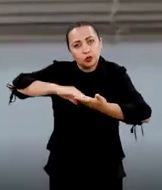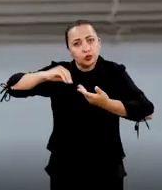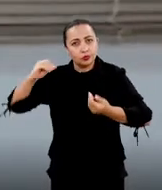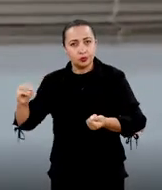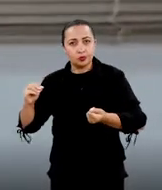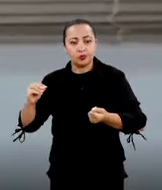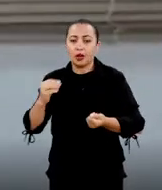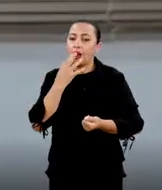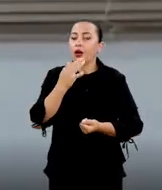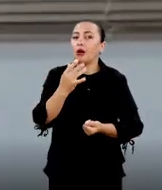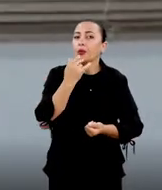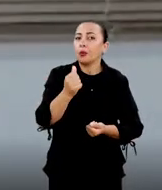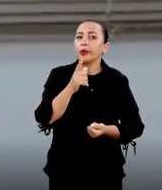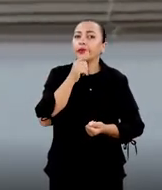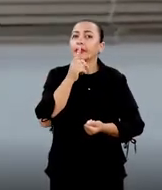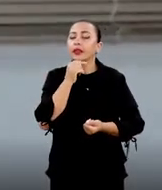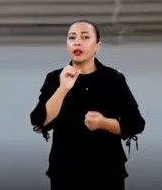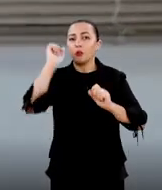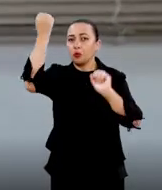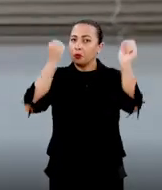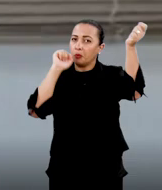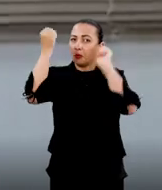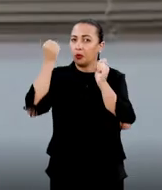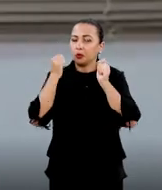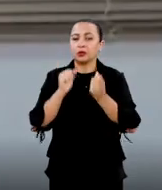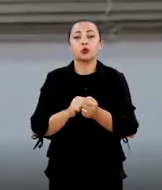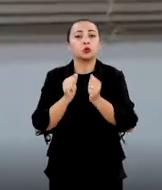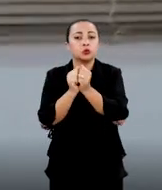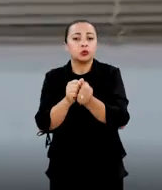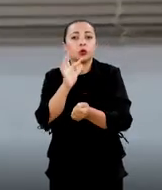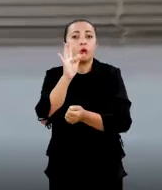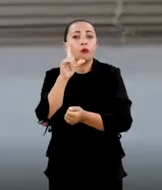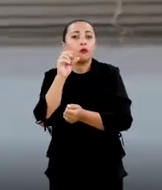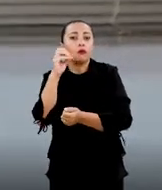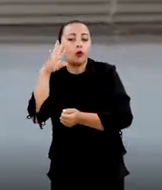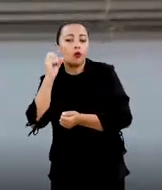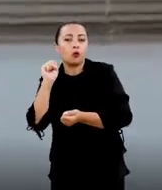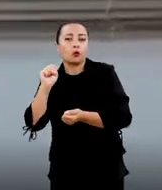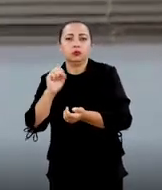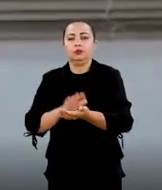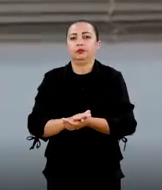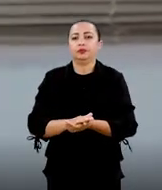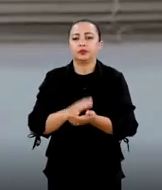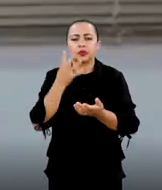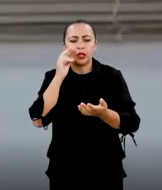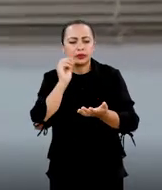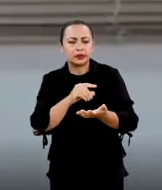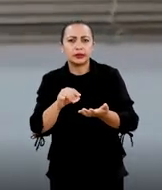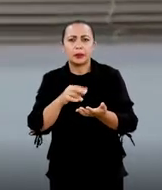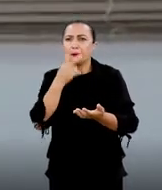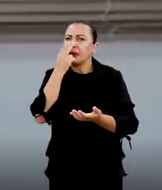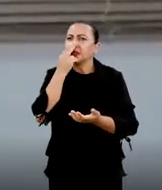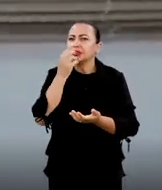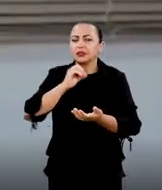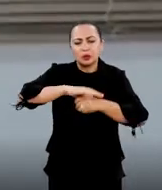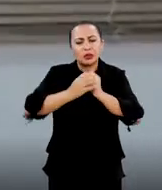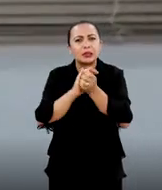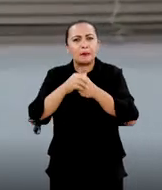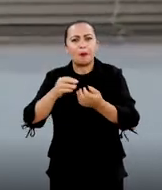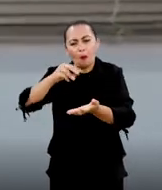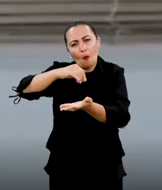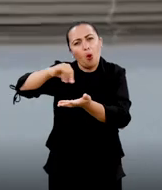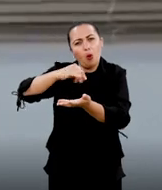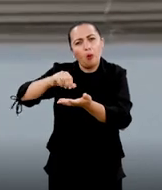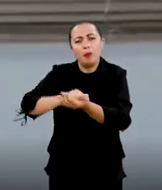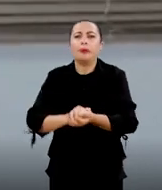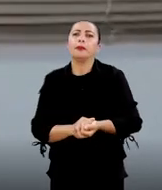do corante, por meio de flocos, né? Flocos, digamos assim, da dimensão de um sabão em